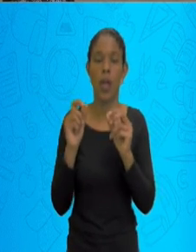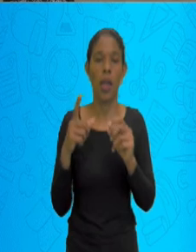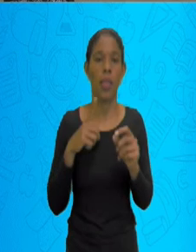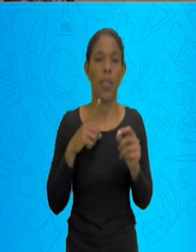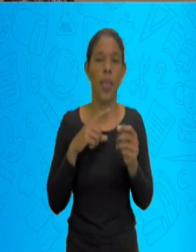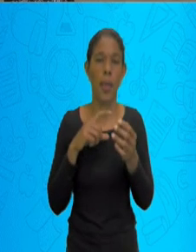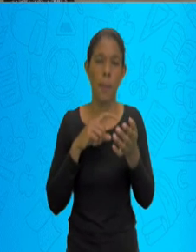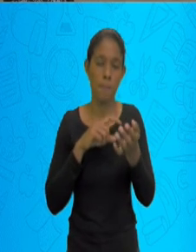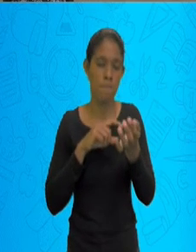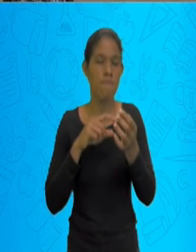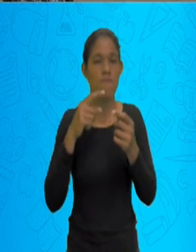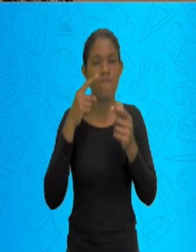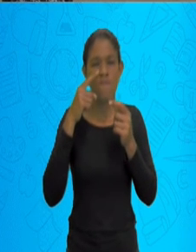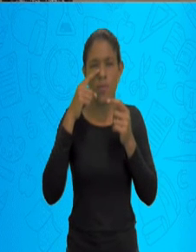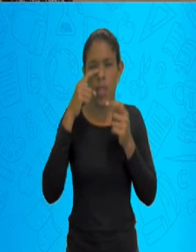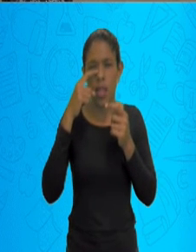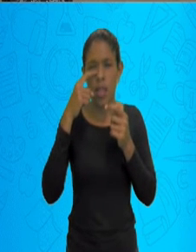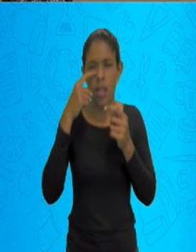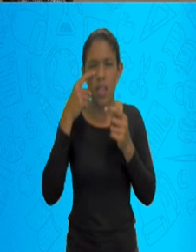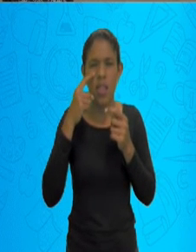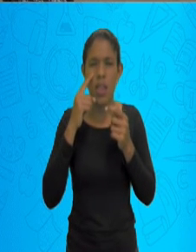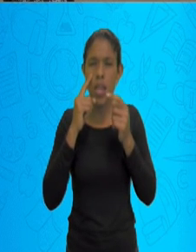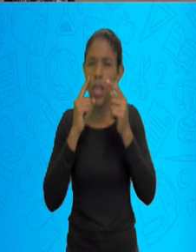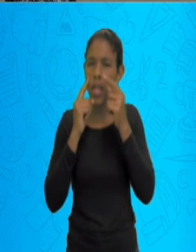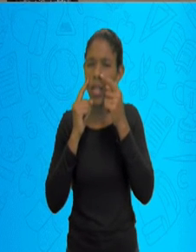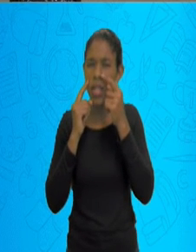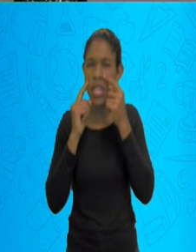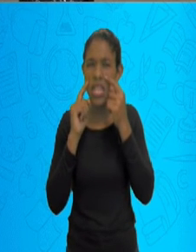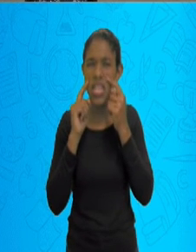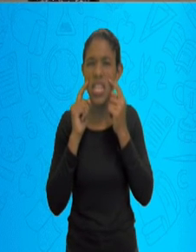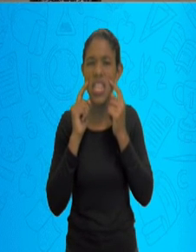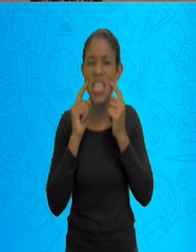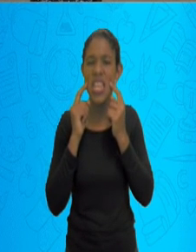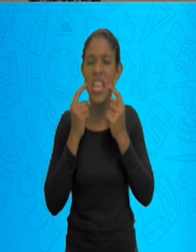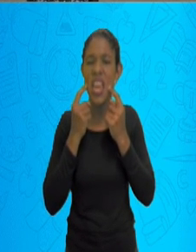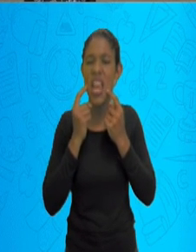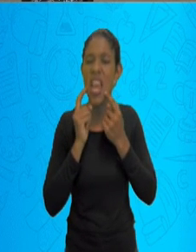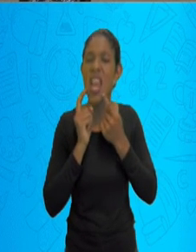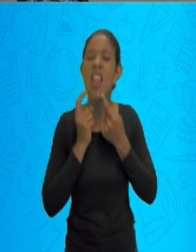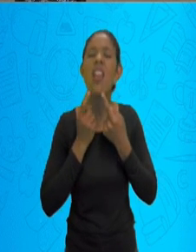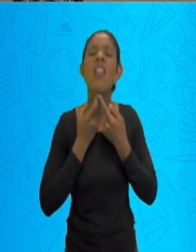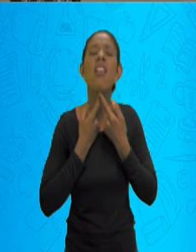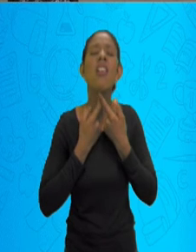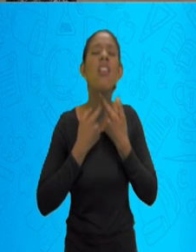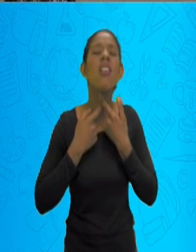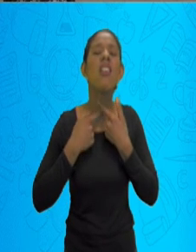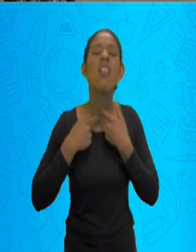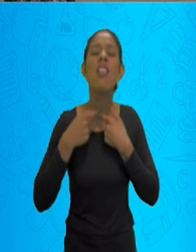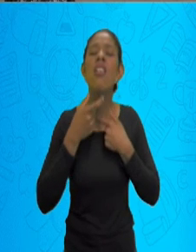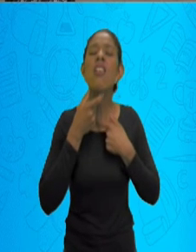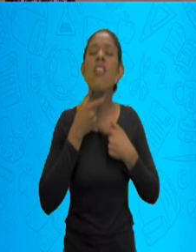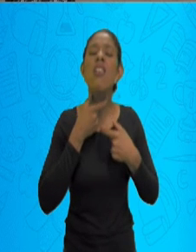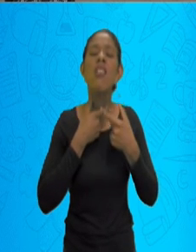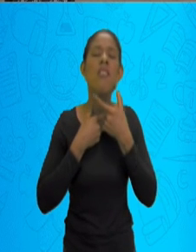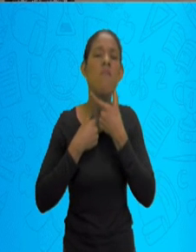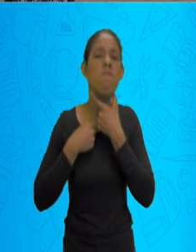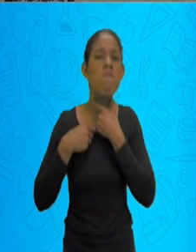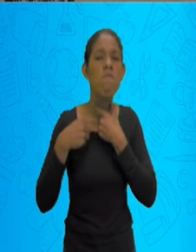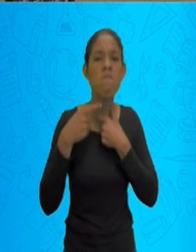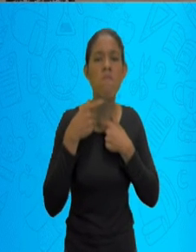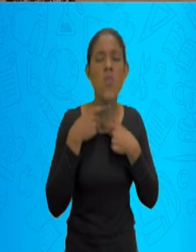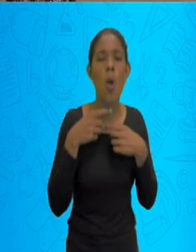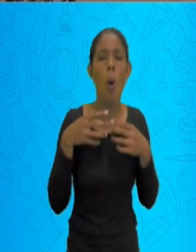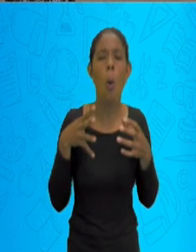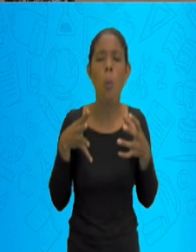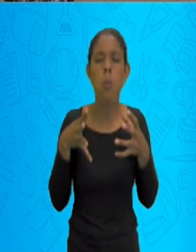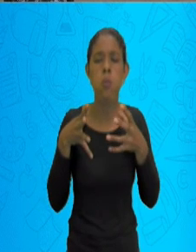bem características dessas vias, que fazem com que haja uma contração e um relaxamento